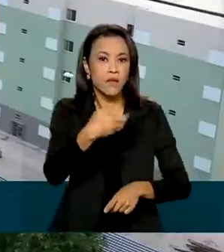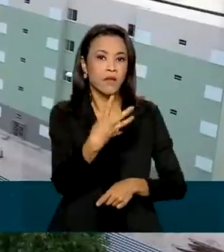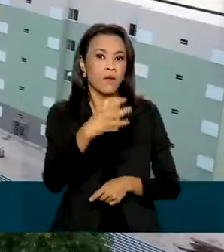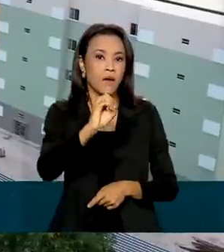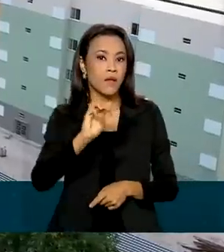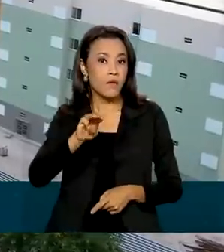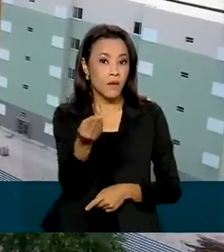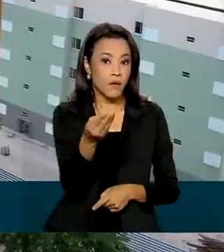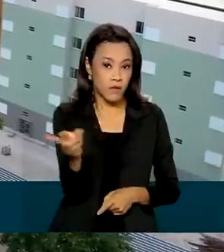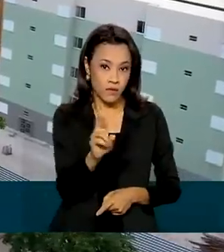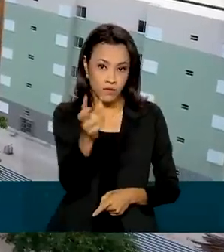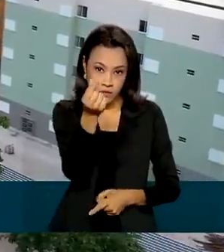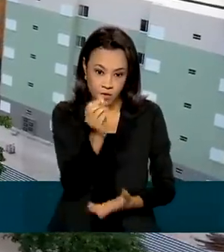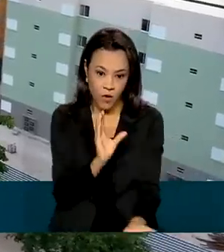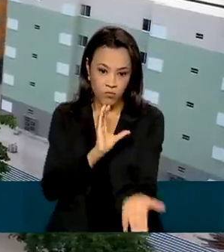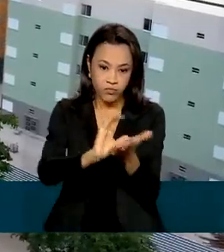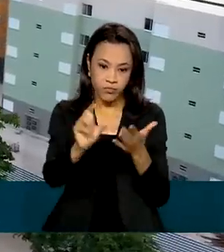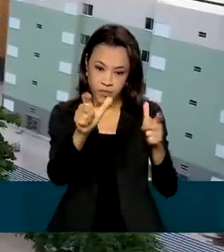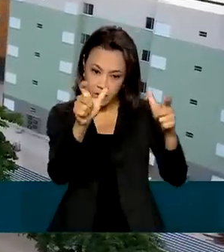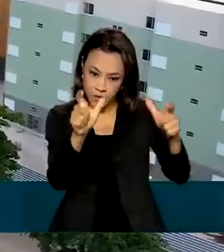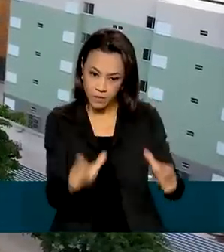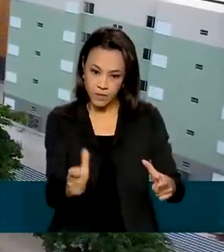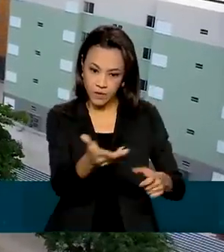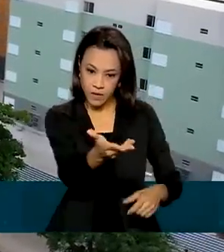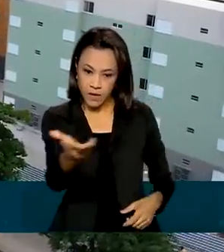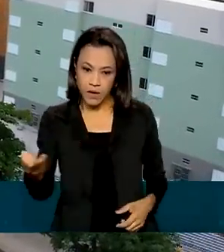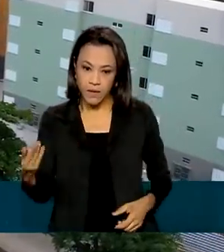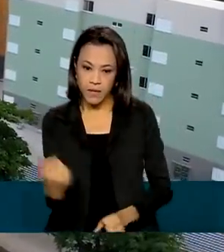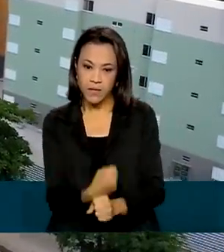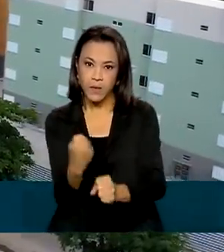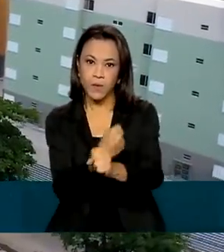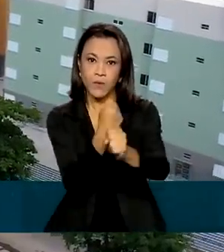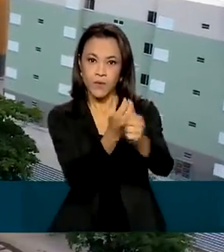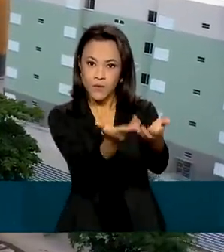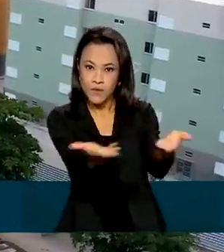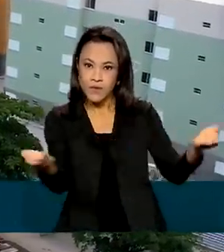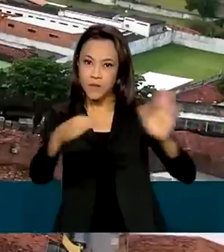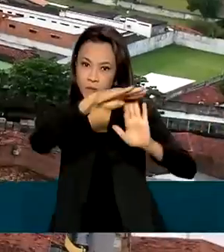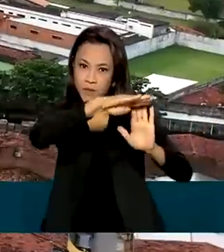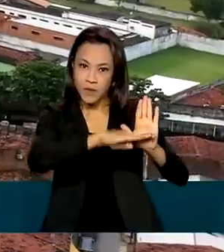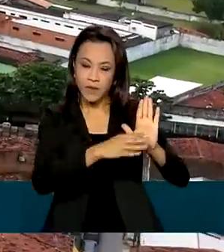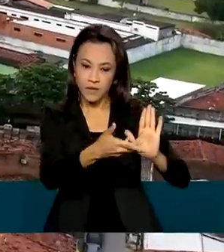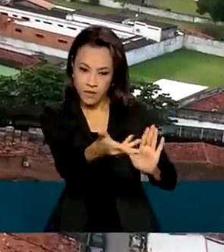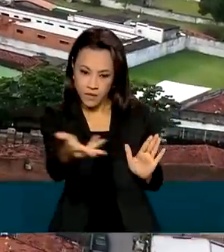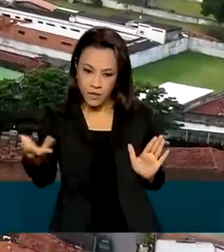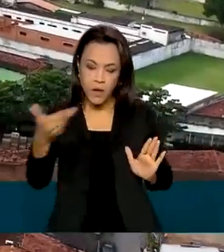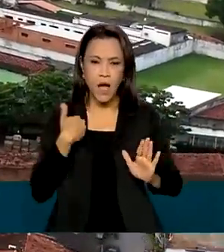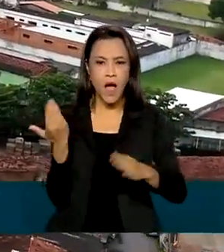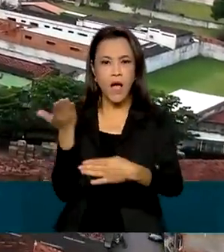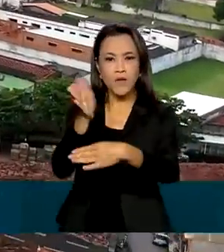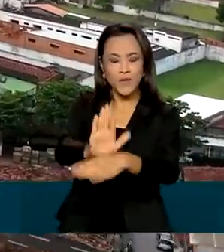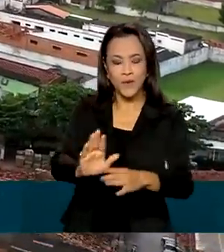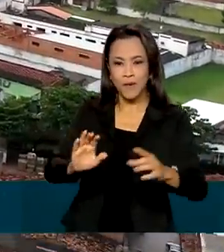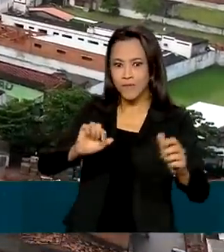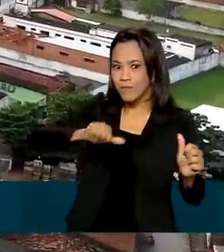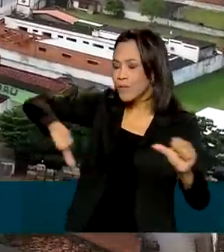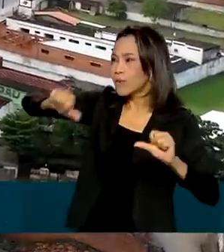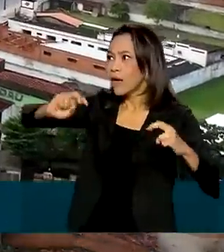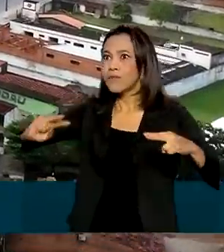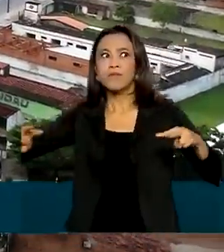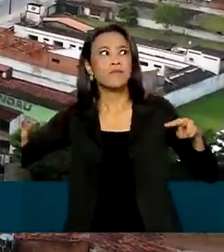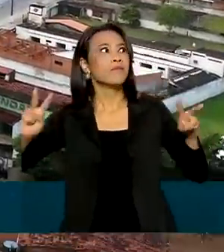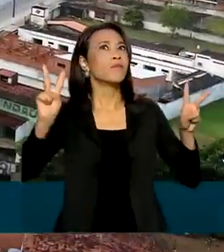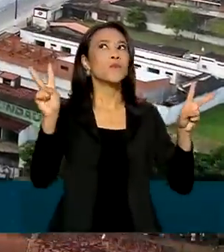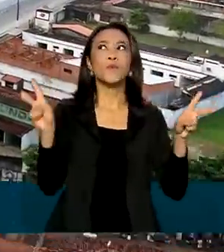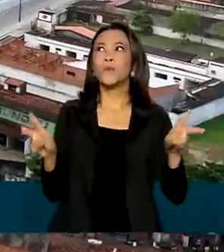três condomínios residenciais de Maceió. A obra do programa Casa Verde e Amarela ajudou a mudar a paisagem da Lagoa